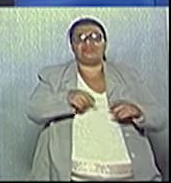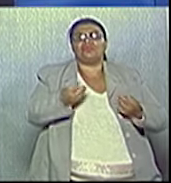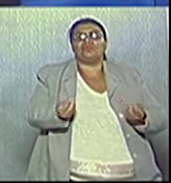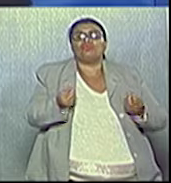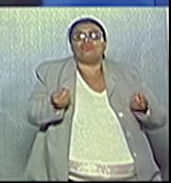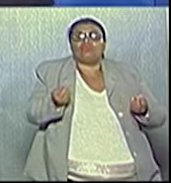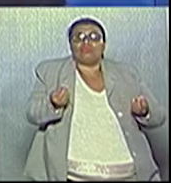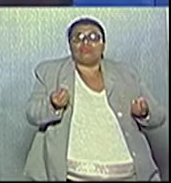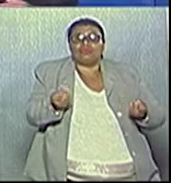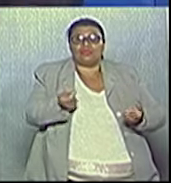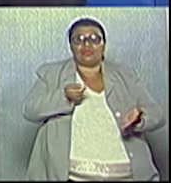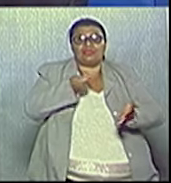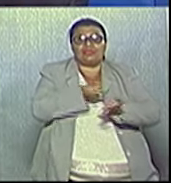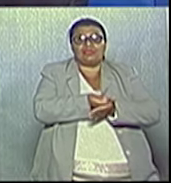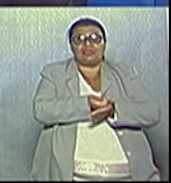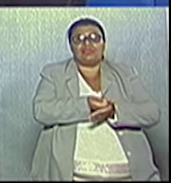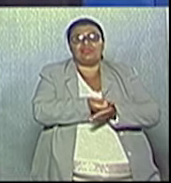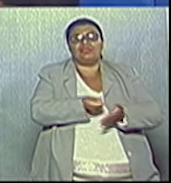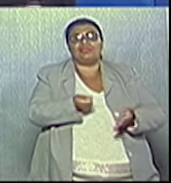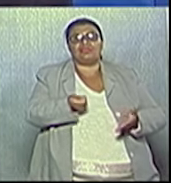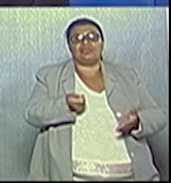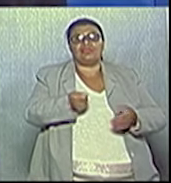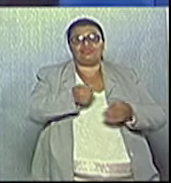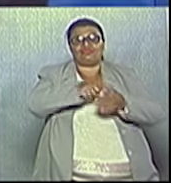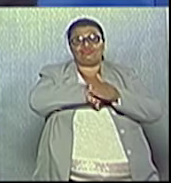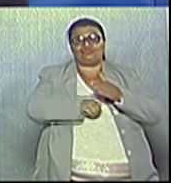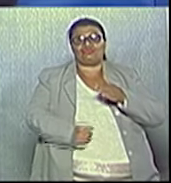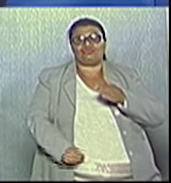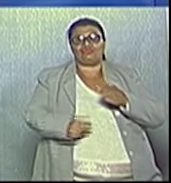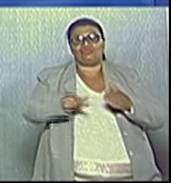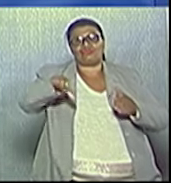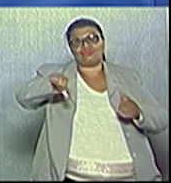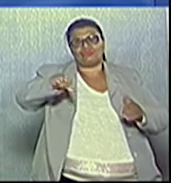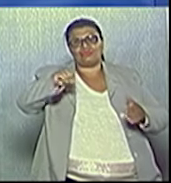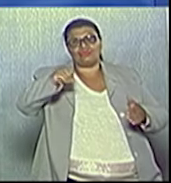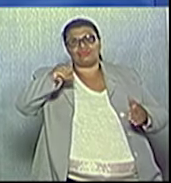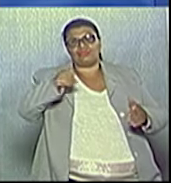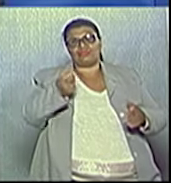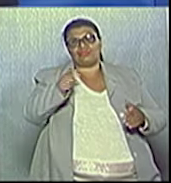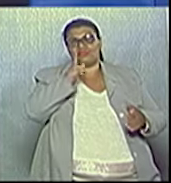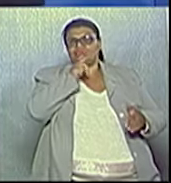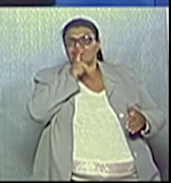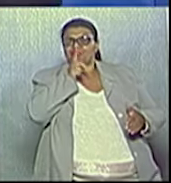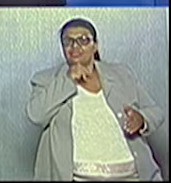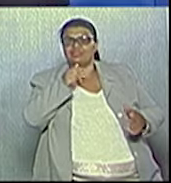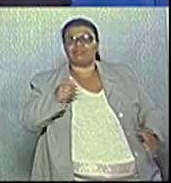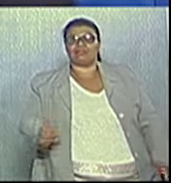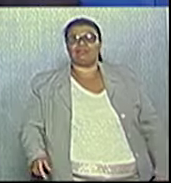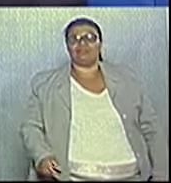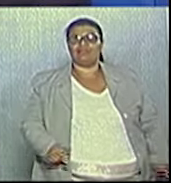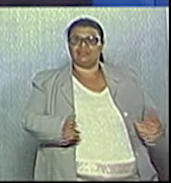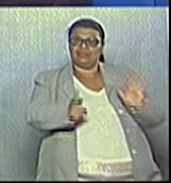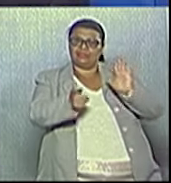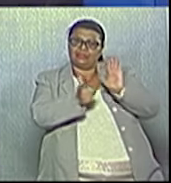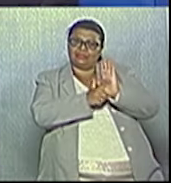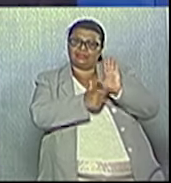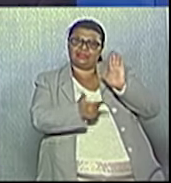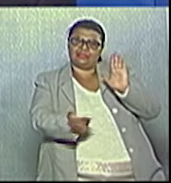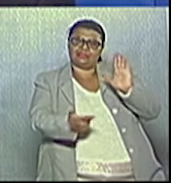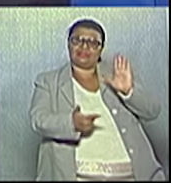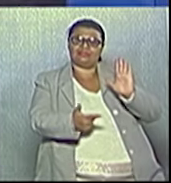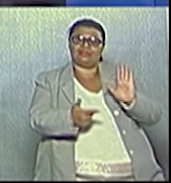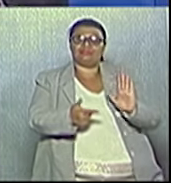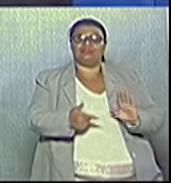se viu pagar só de taxa de esgoto 90% do consumo da água. Está lá o Clube da Ponte Preta,